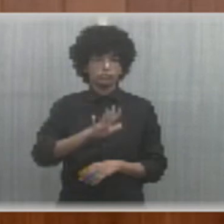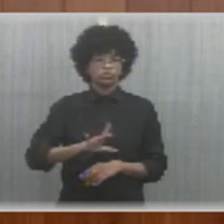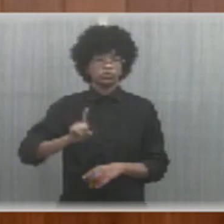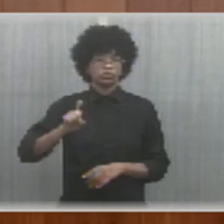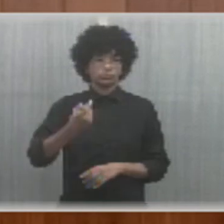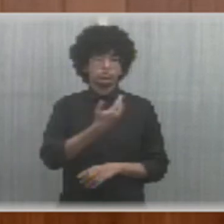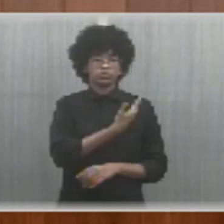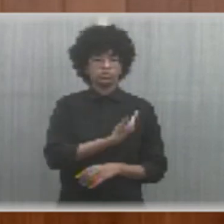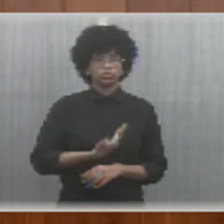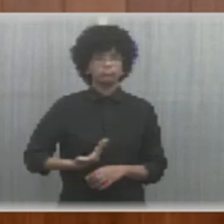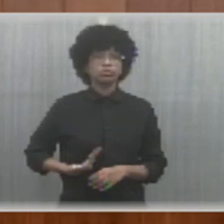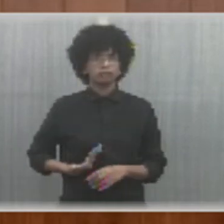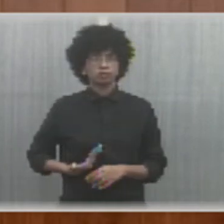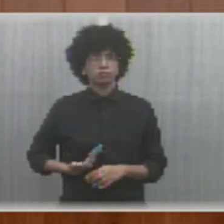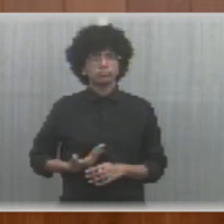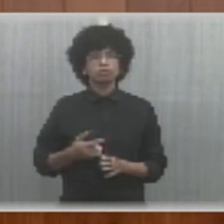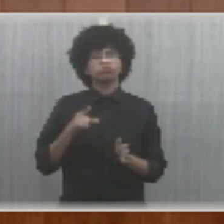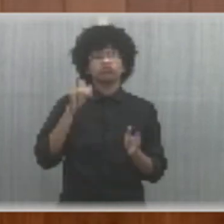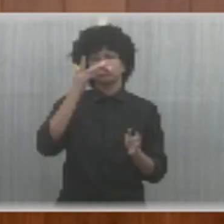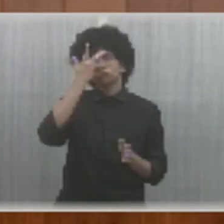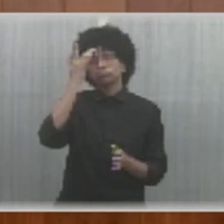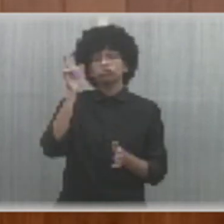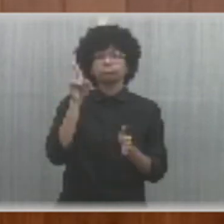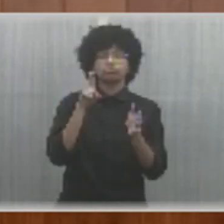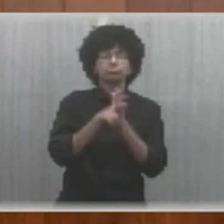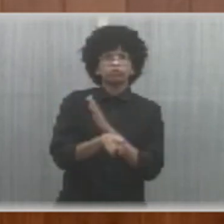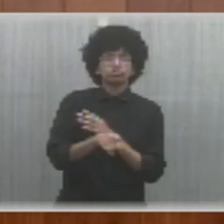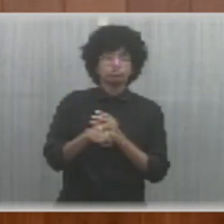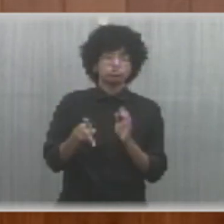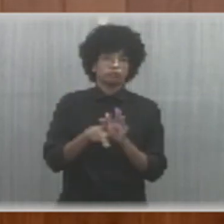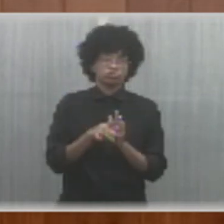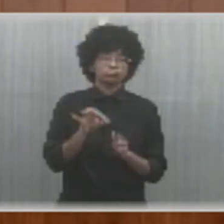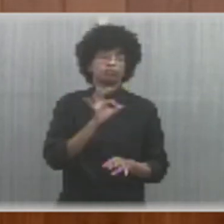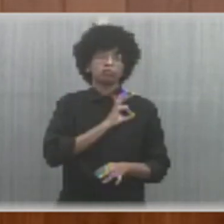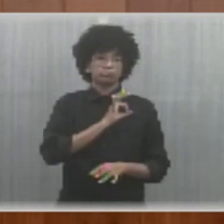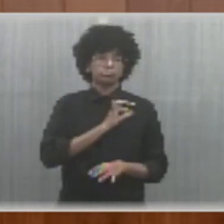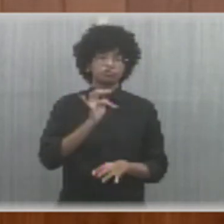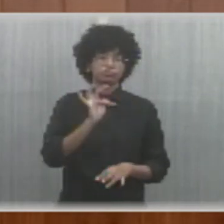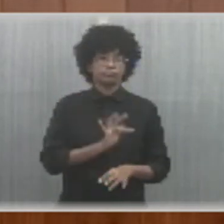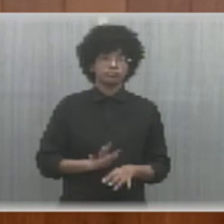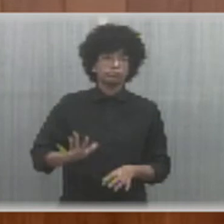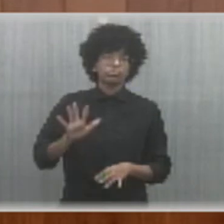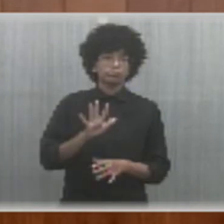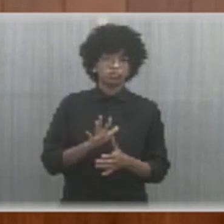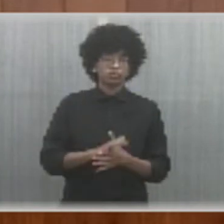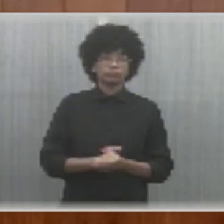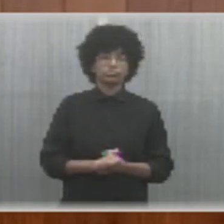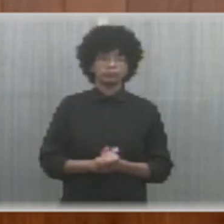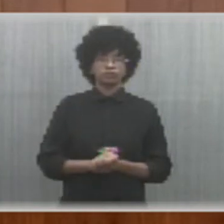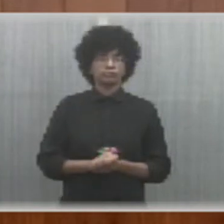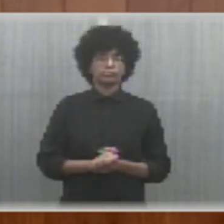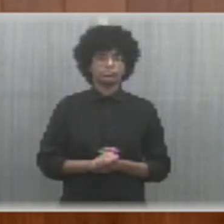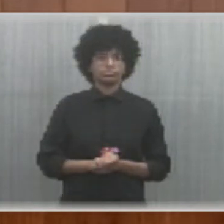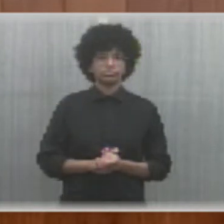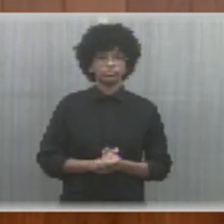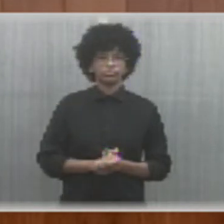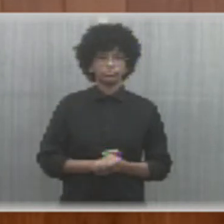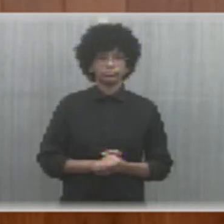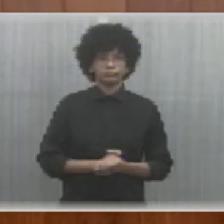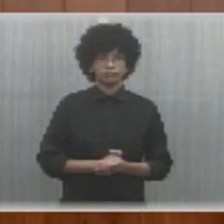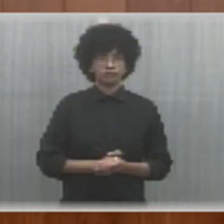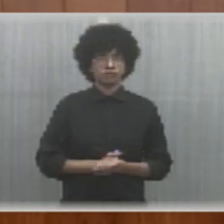-governador foi questionado sobre essa operação da Polícia Federal. Dois fatos, na